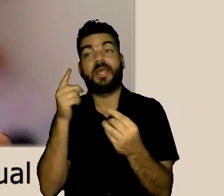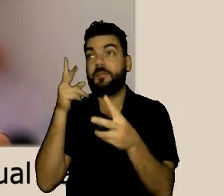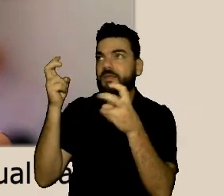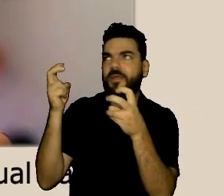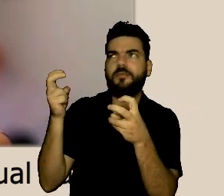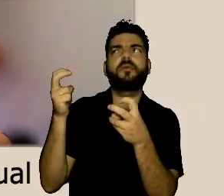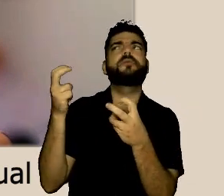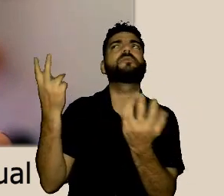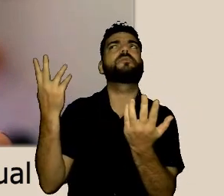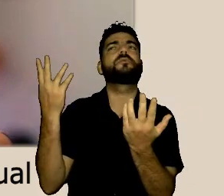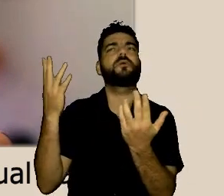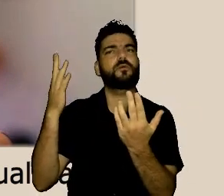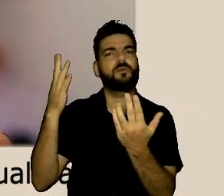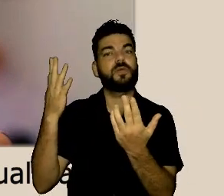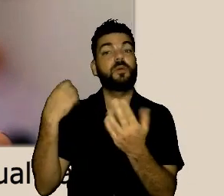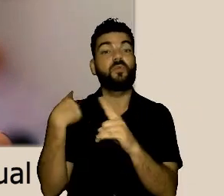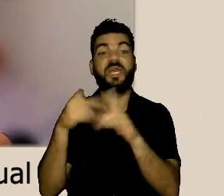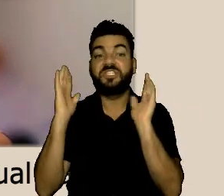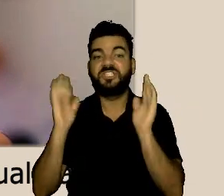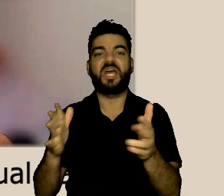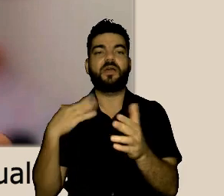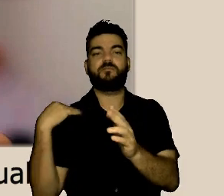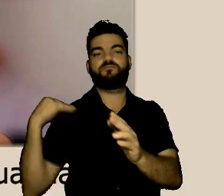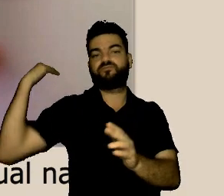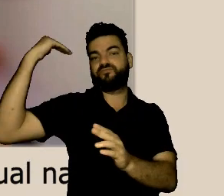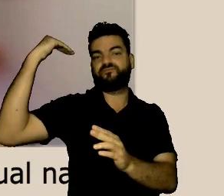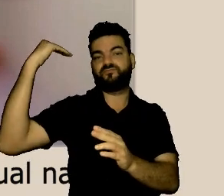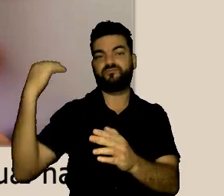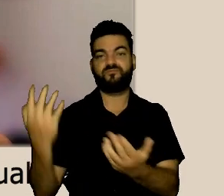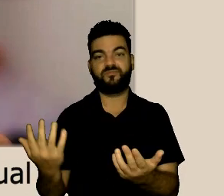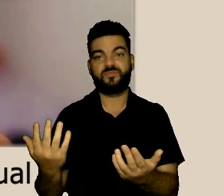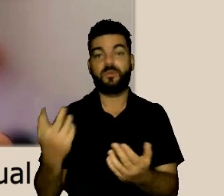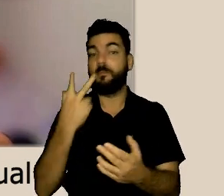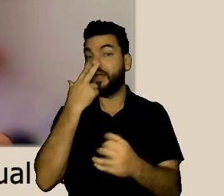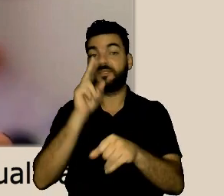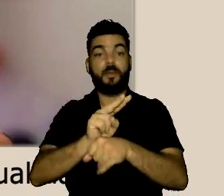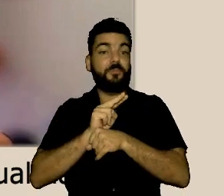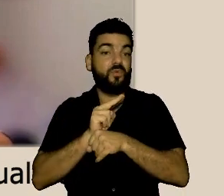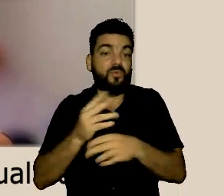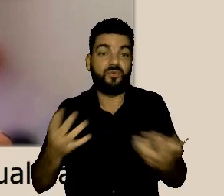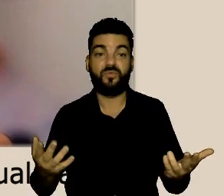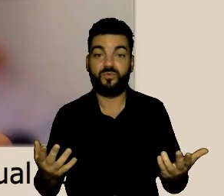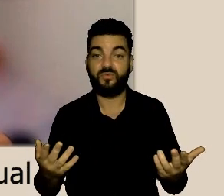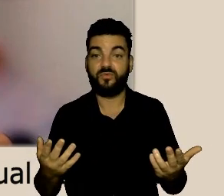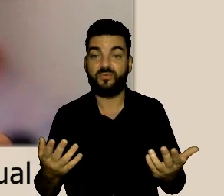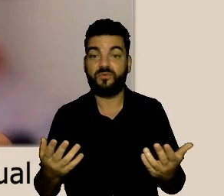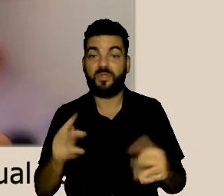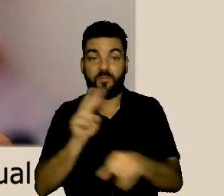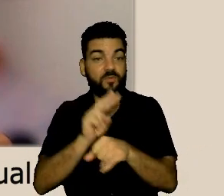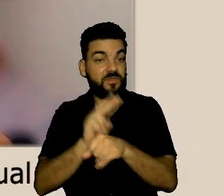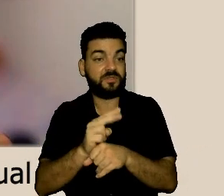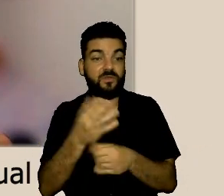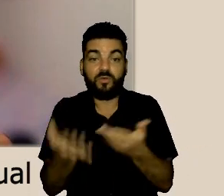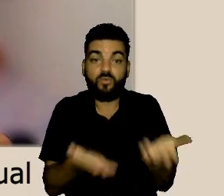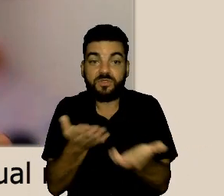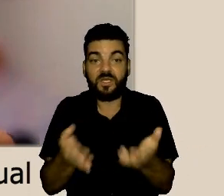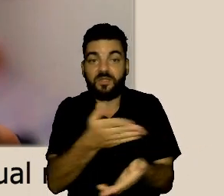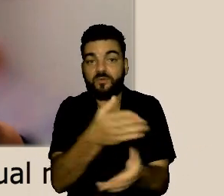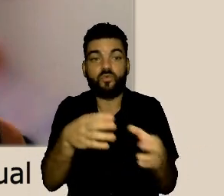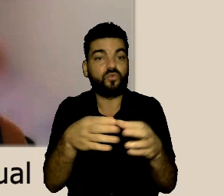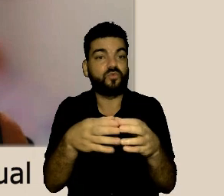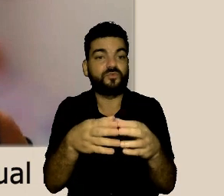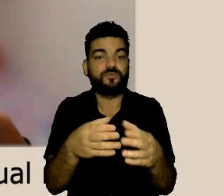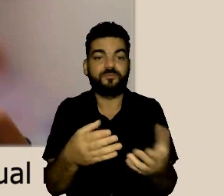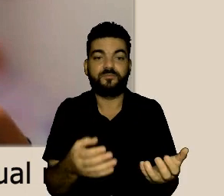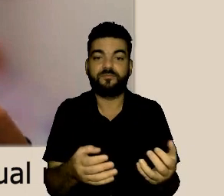chegar ou tiver como agente alguém de um cargo mais elevado na verdade nós serviríamos até